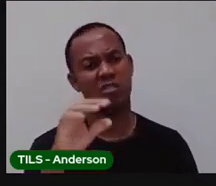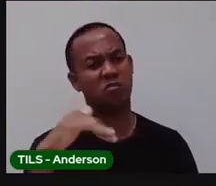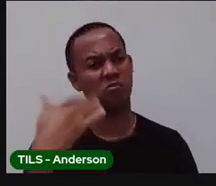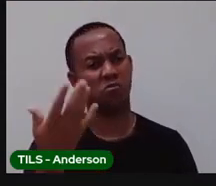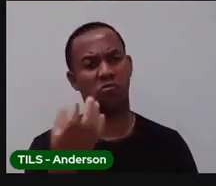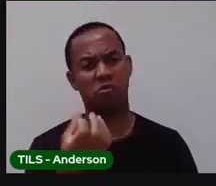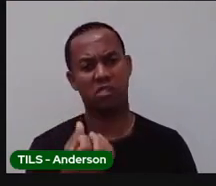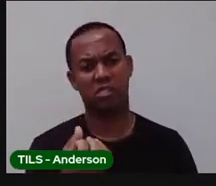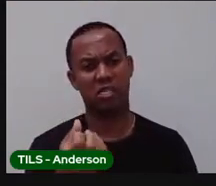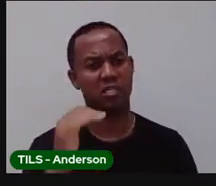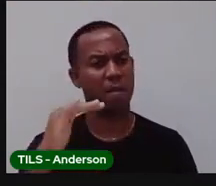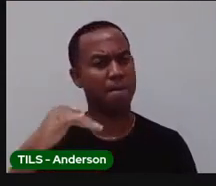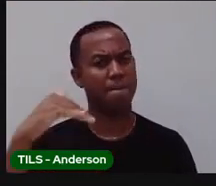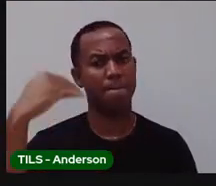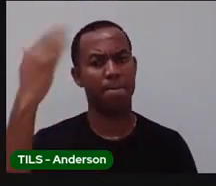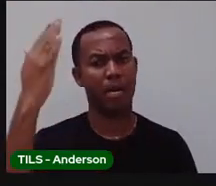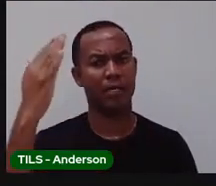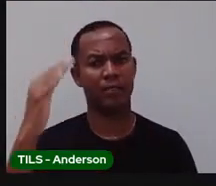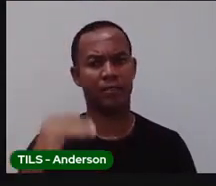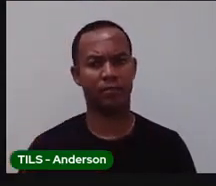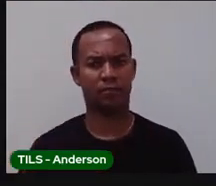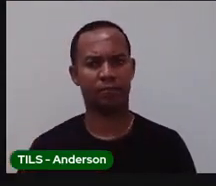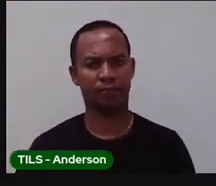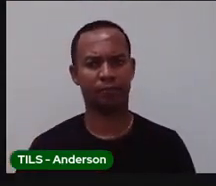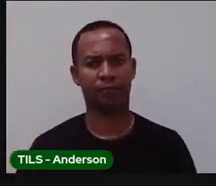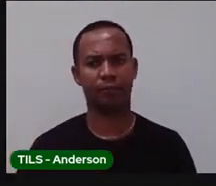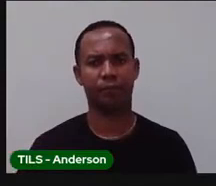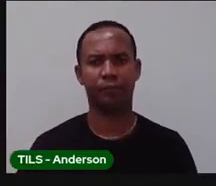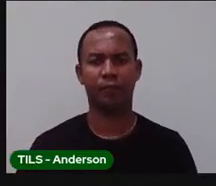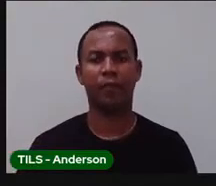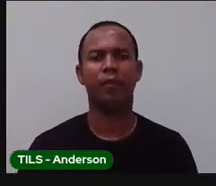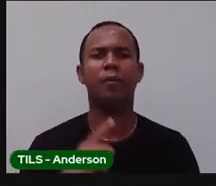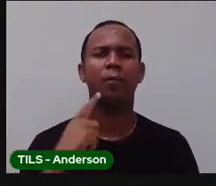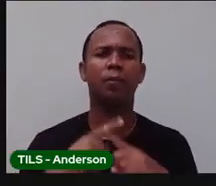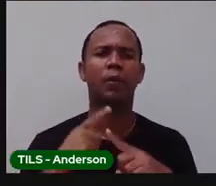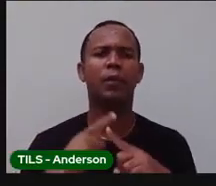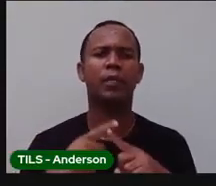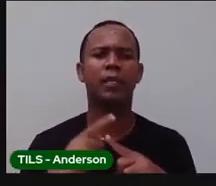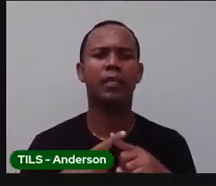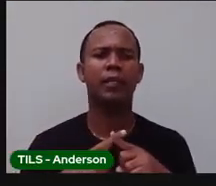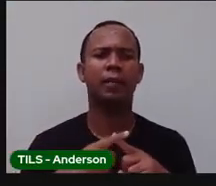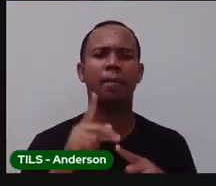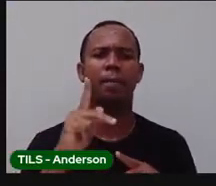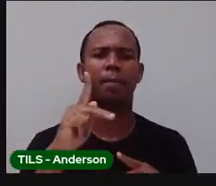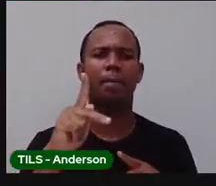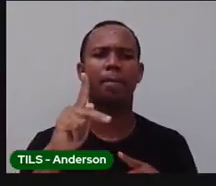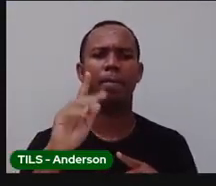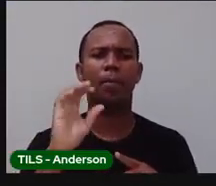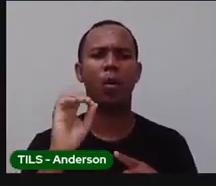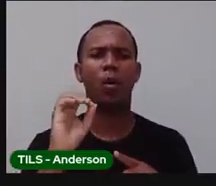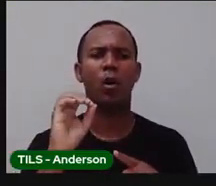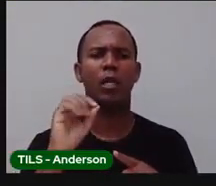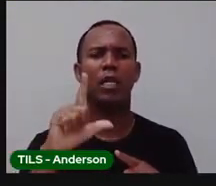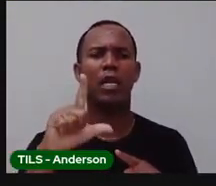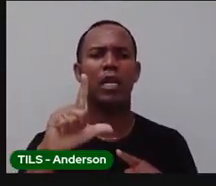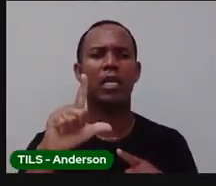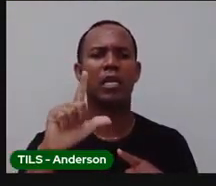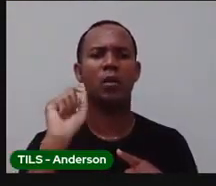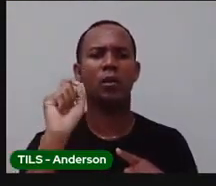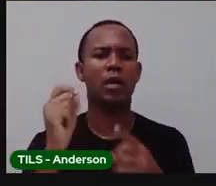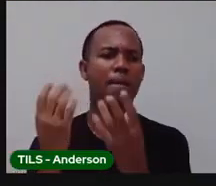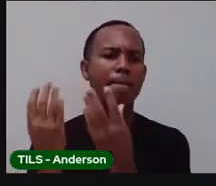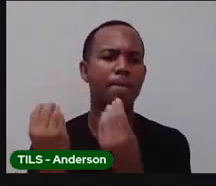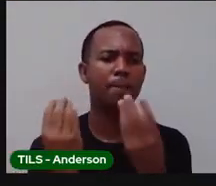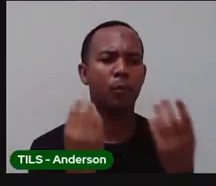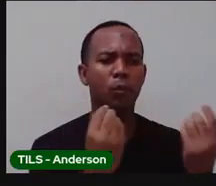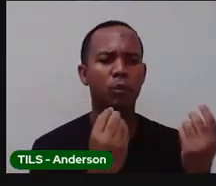Então, o quê? Polisílaba. Por quê? Poli vem de muito. Palavras